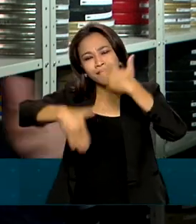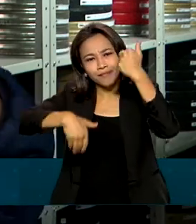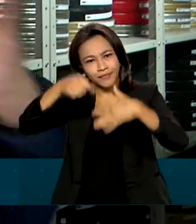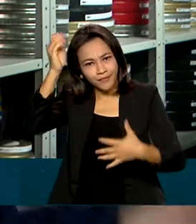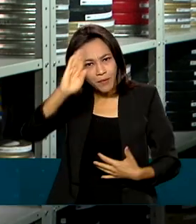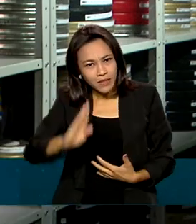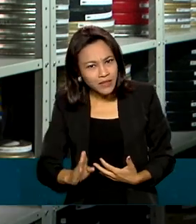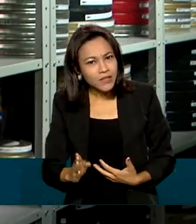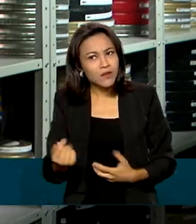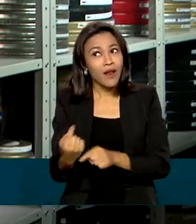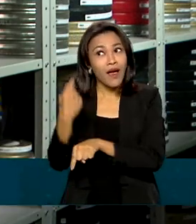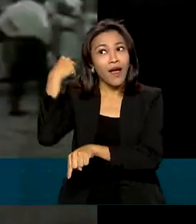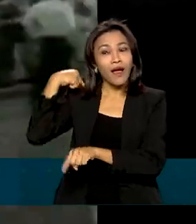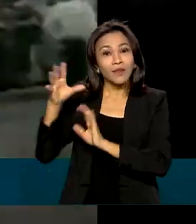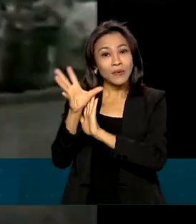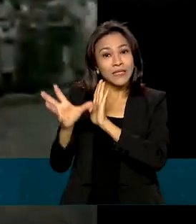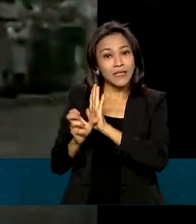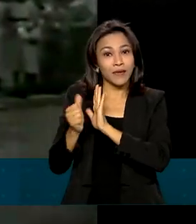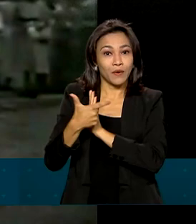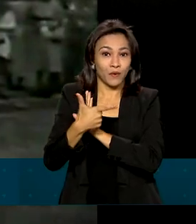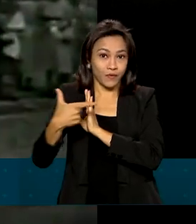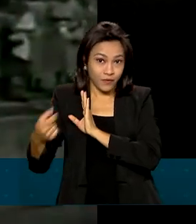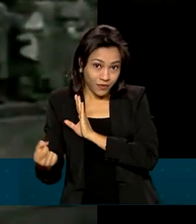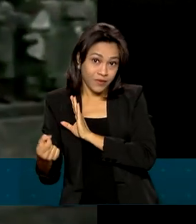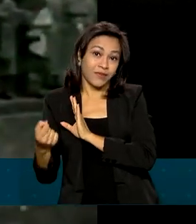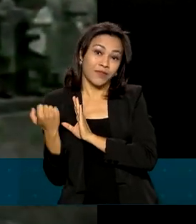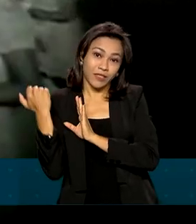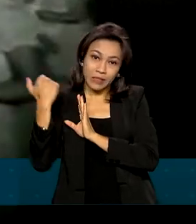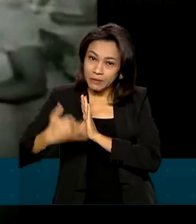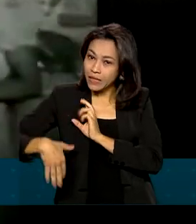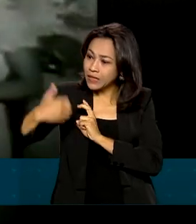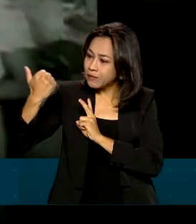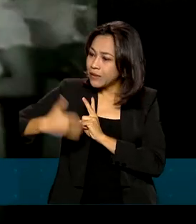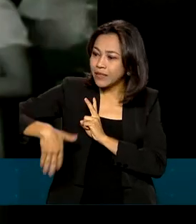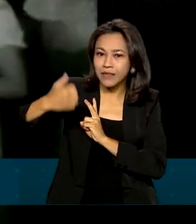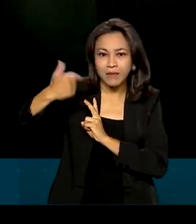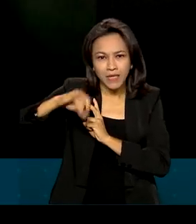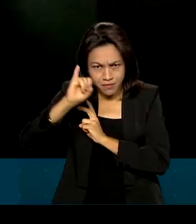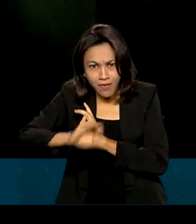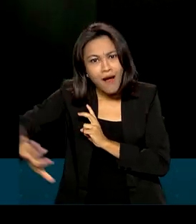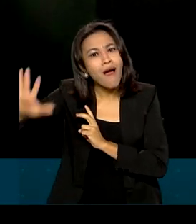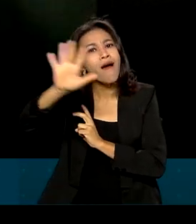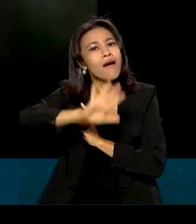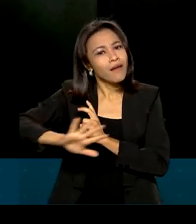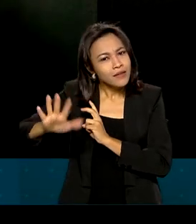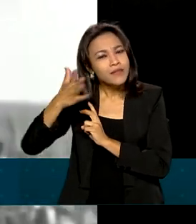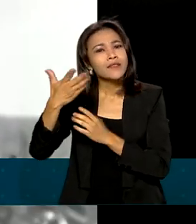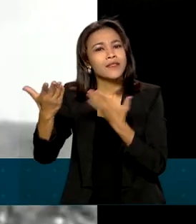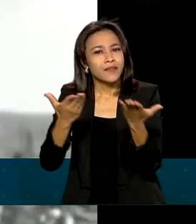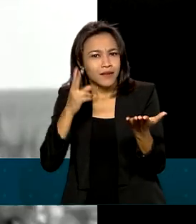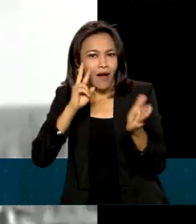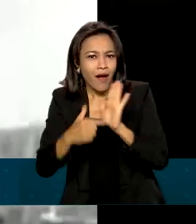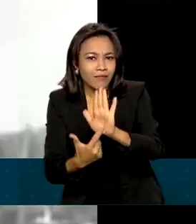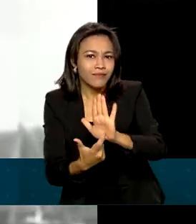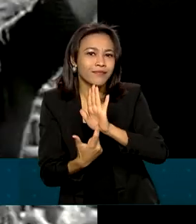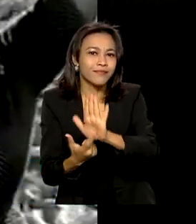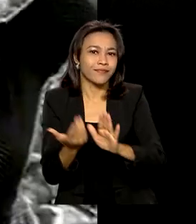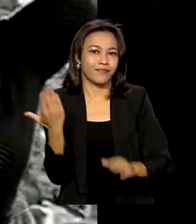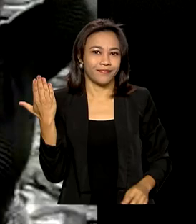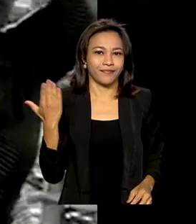período, todo o século XX, basicamente. A história do século XX está aqui contada em imagens, em movimento, imagens de movimento aqui no Arquivo Nacional.